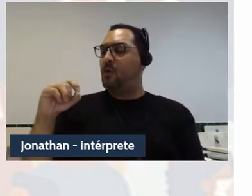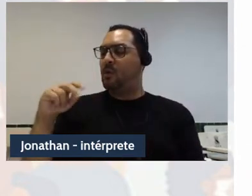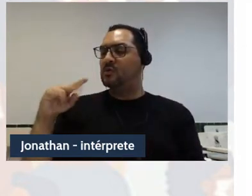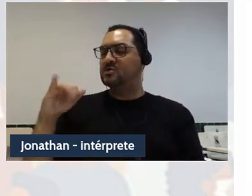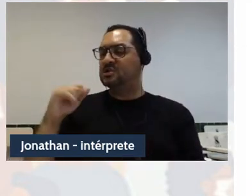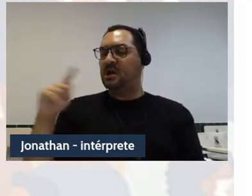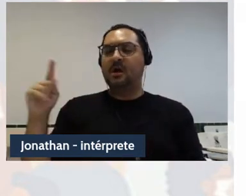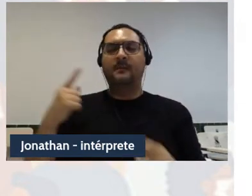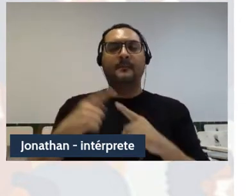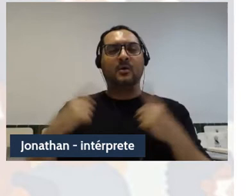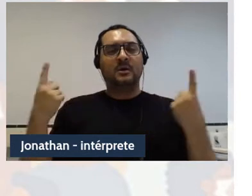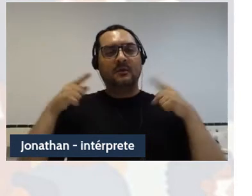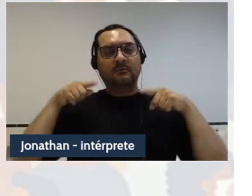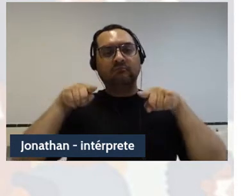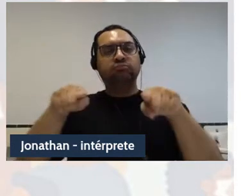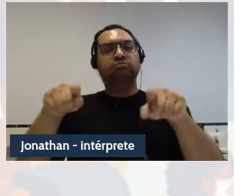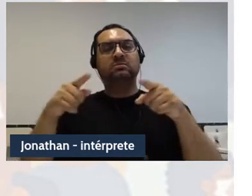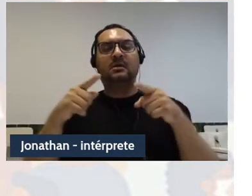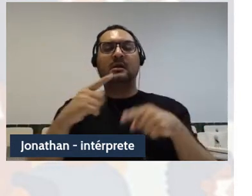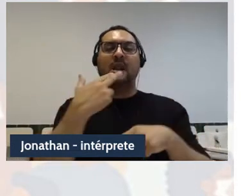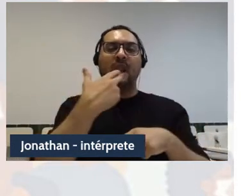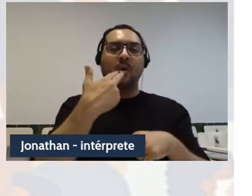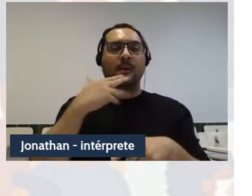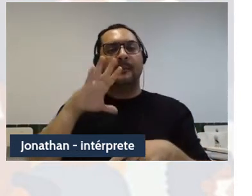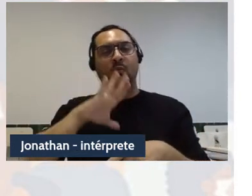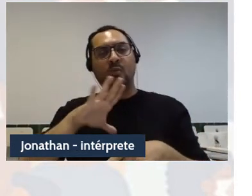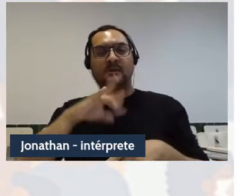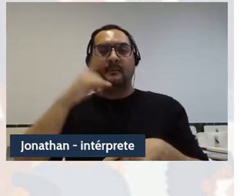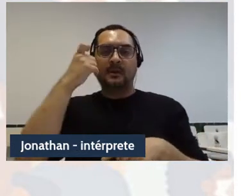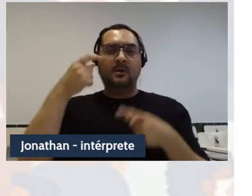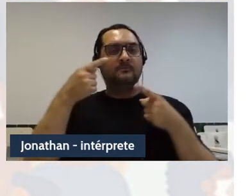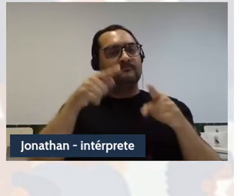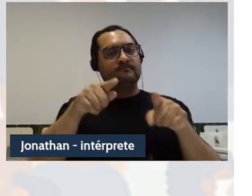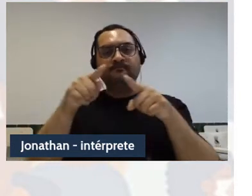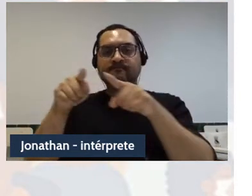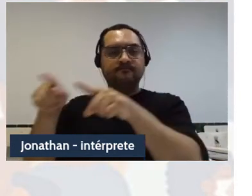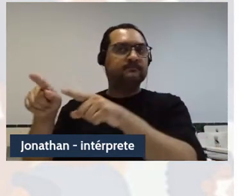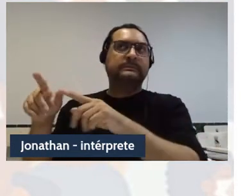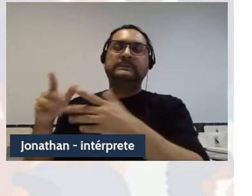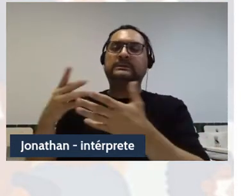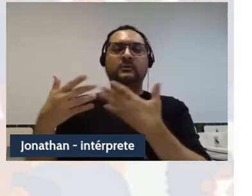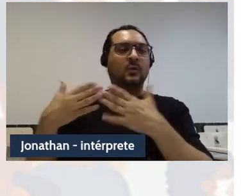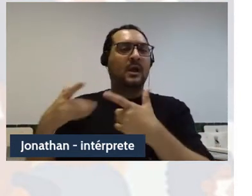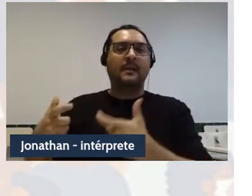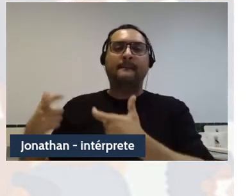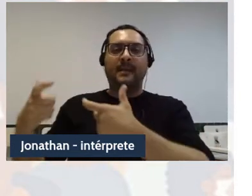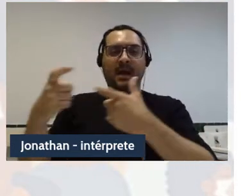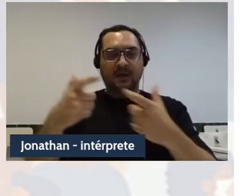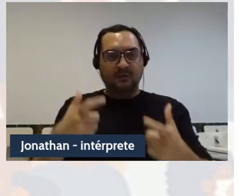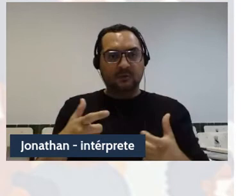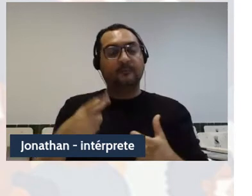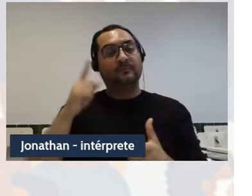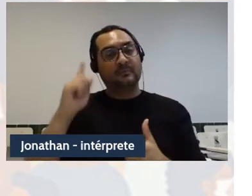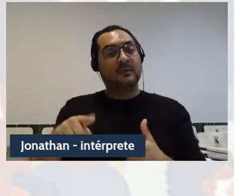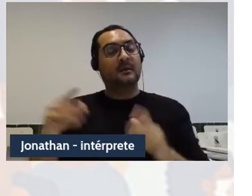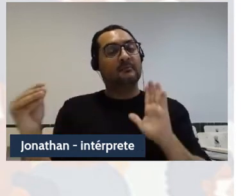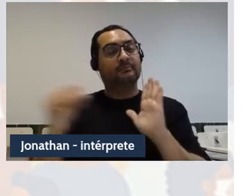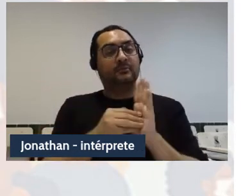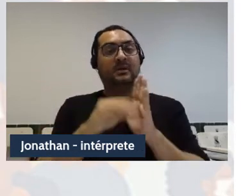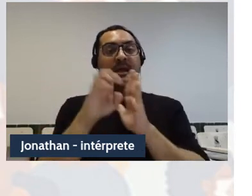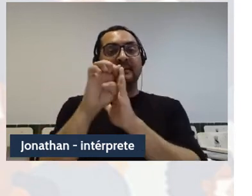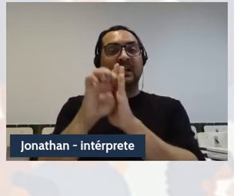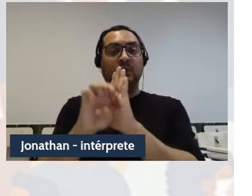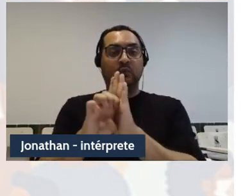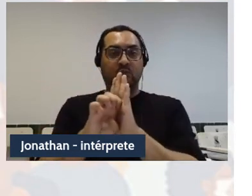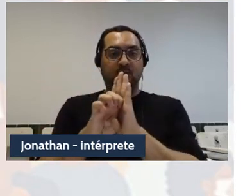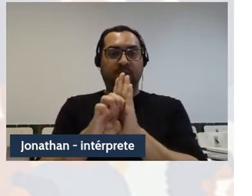línguas e das culturas nos espaços de ensino-aprendizagem, presença essa garantida pelo próprio estatuto. E aqui, me